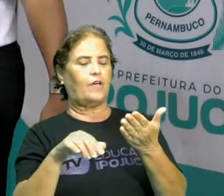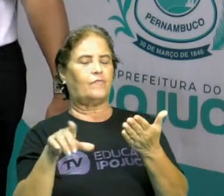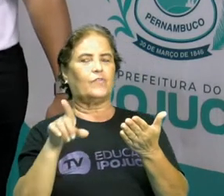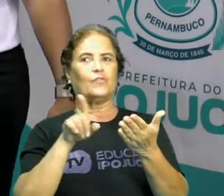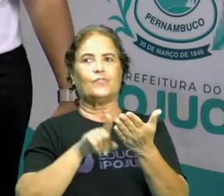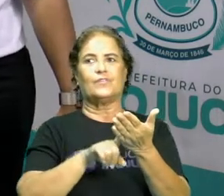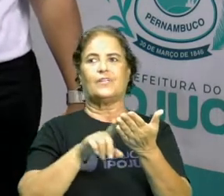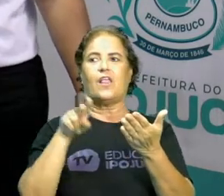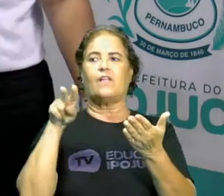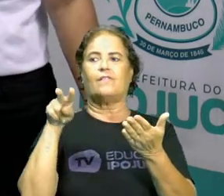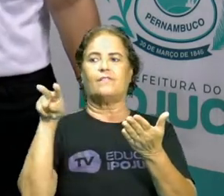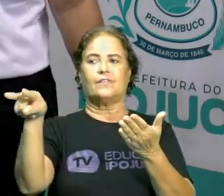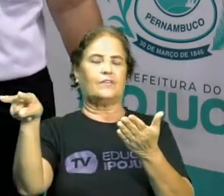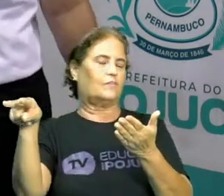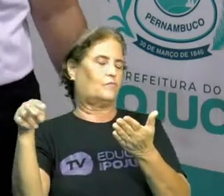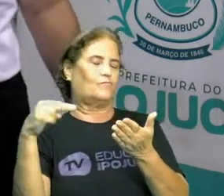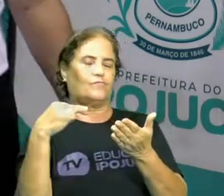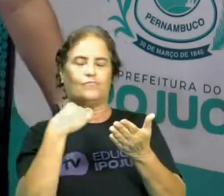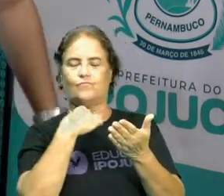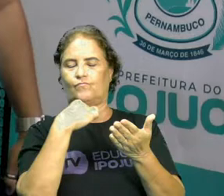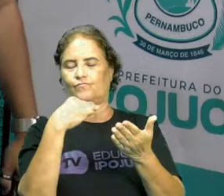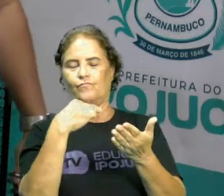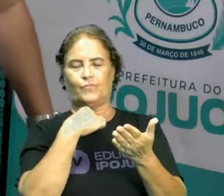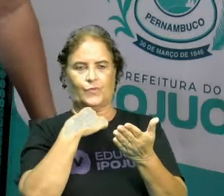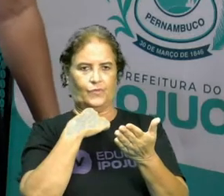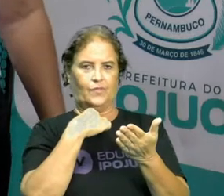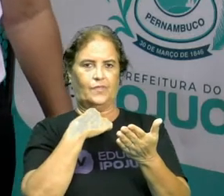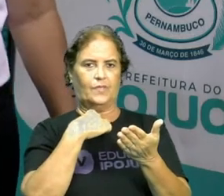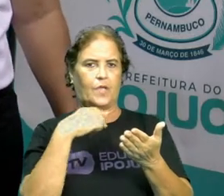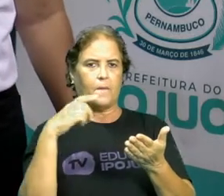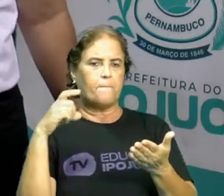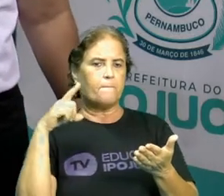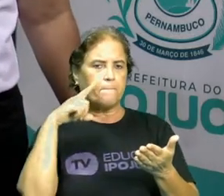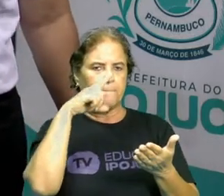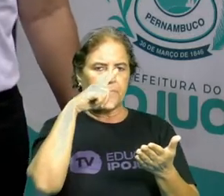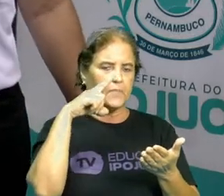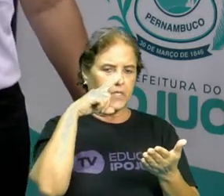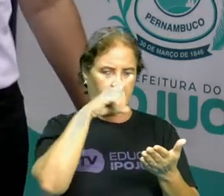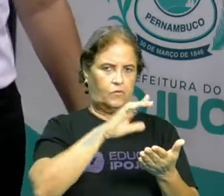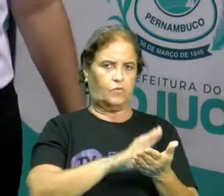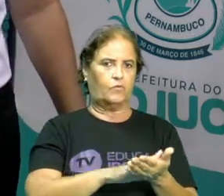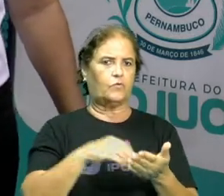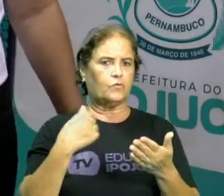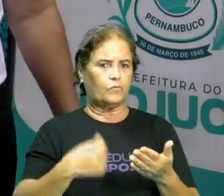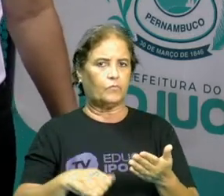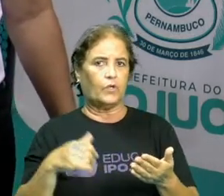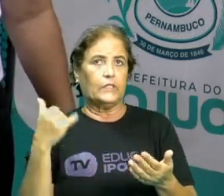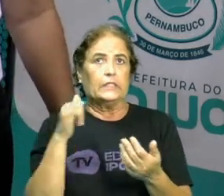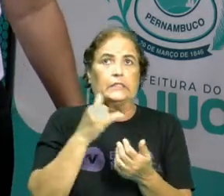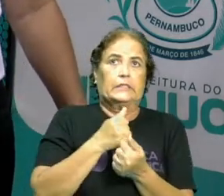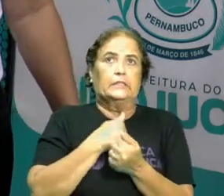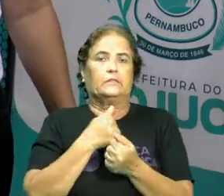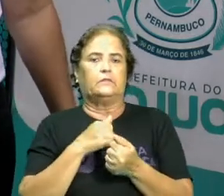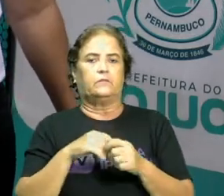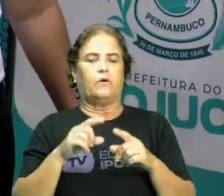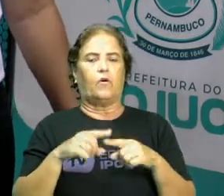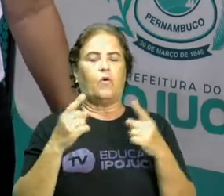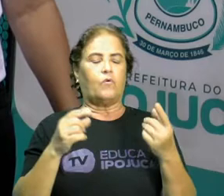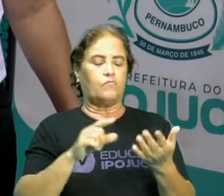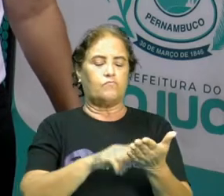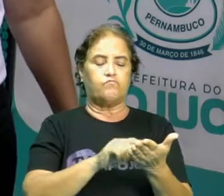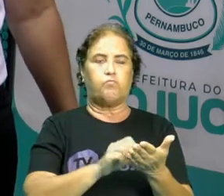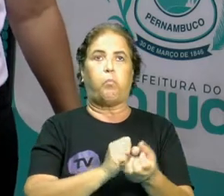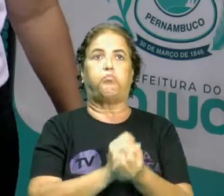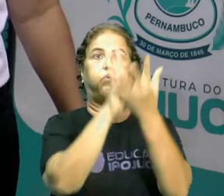celulares, lá ligado na tomada. Não pode. É um risco, é muito perigoso. Você pode levar um choque, ou o aparelho pode